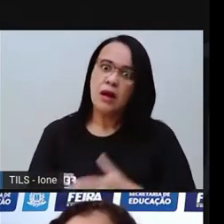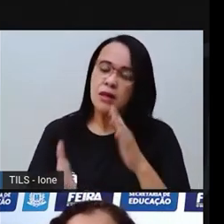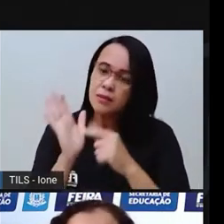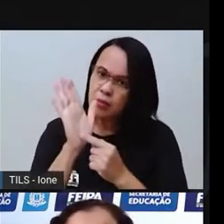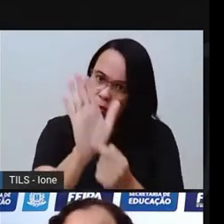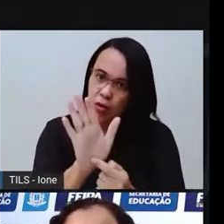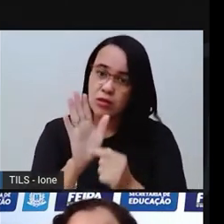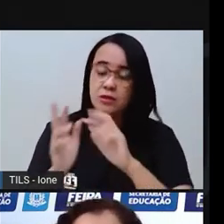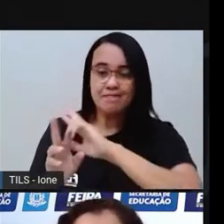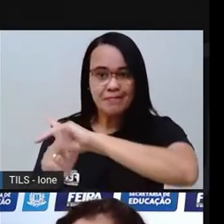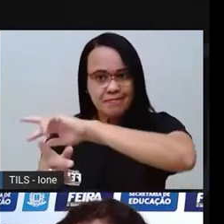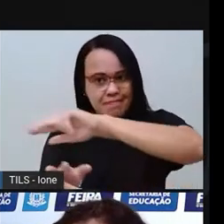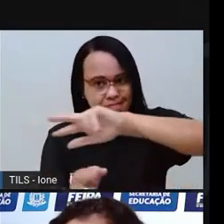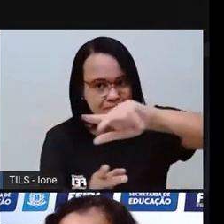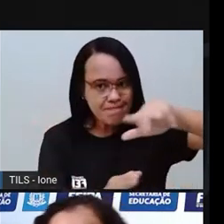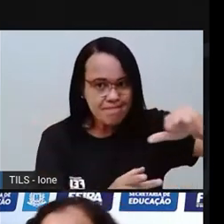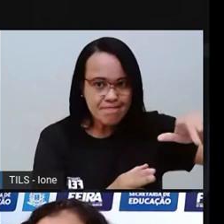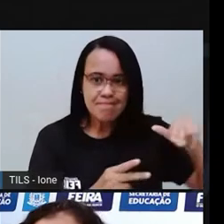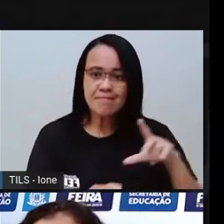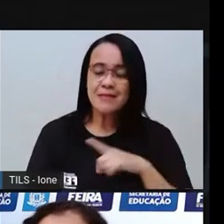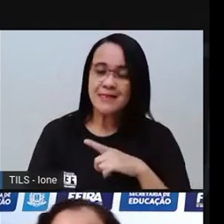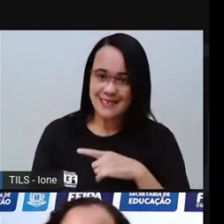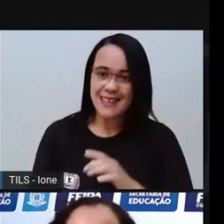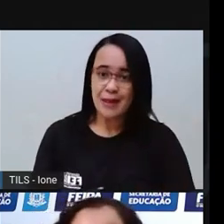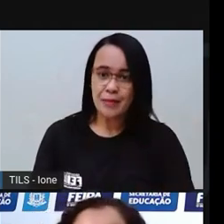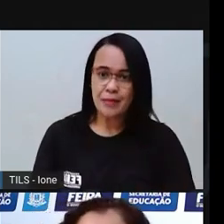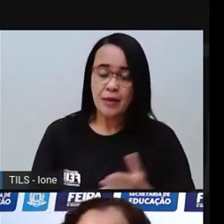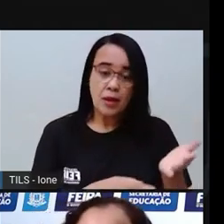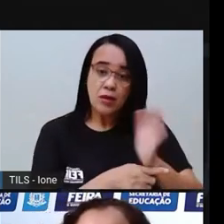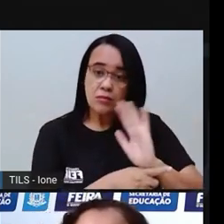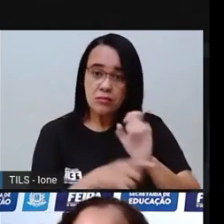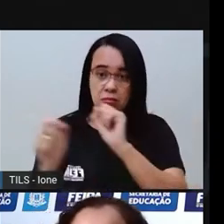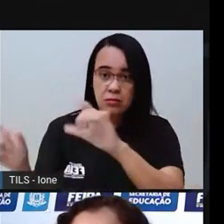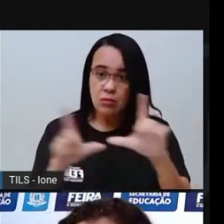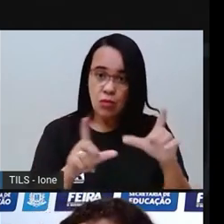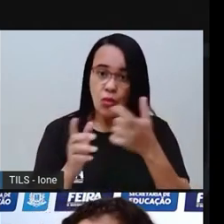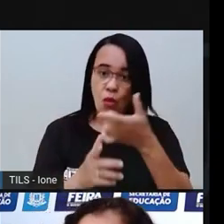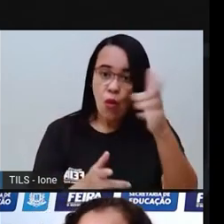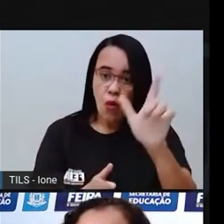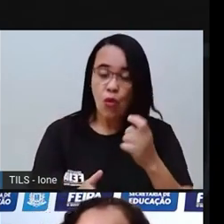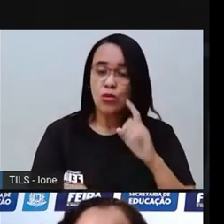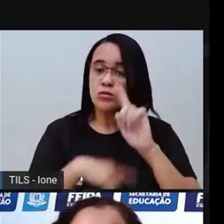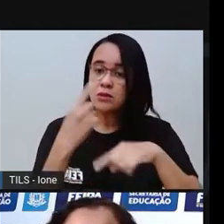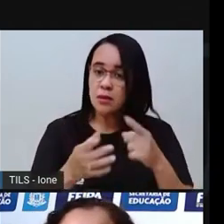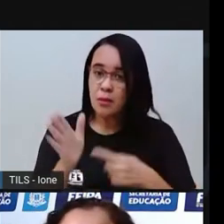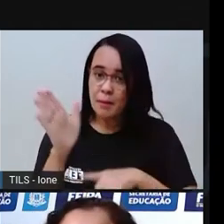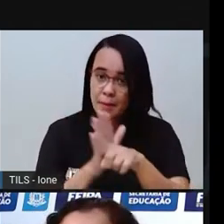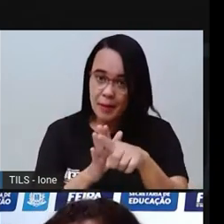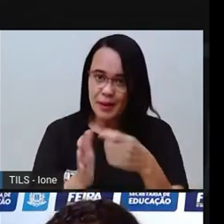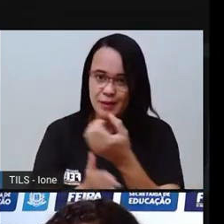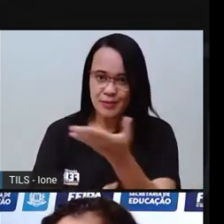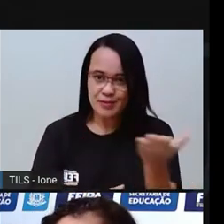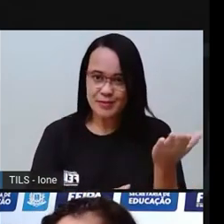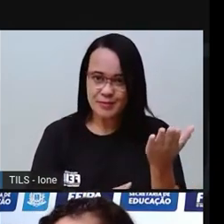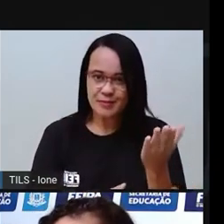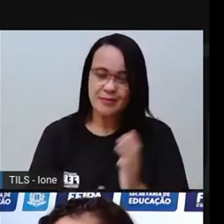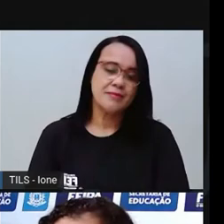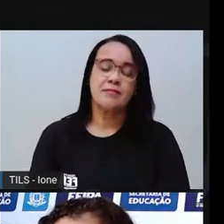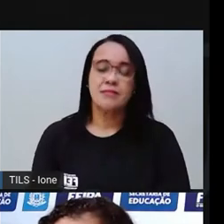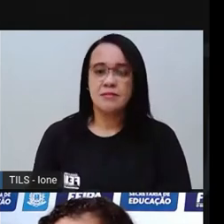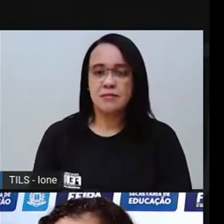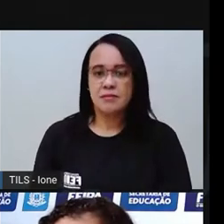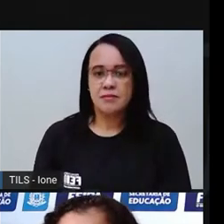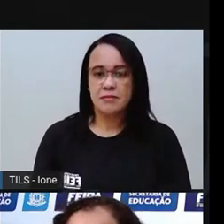certo? E aí, né? Deixa eu mostrar o outro slide, depois eu vou fazer uma pergunta para vocês. Ó. Então, aqui.